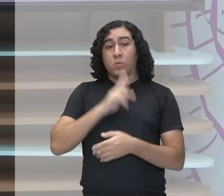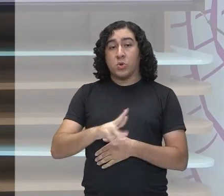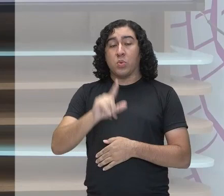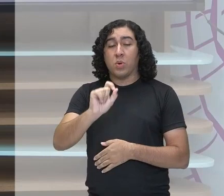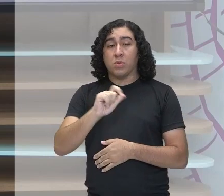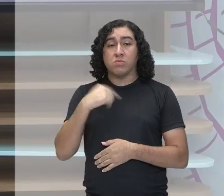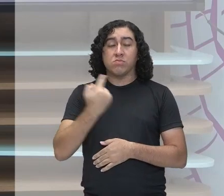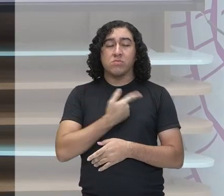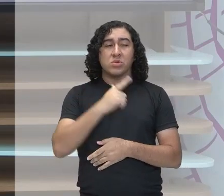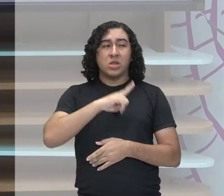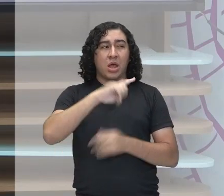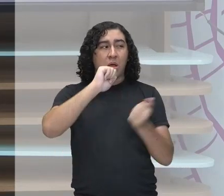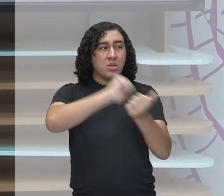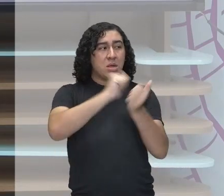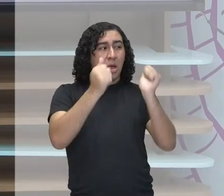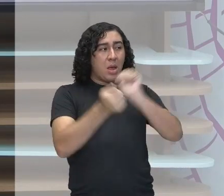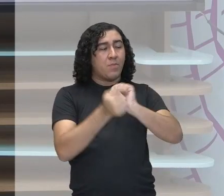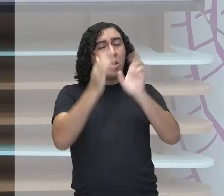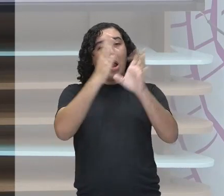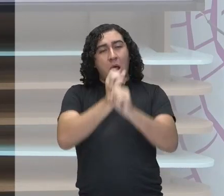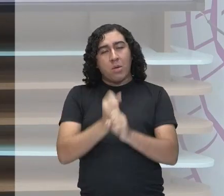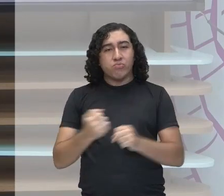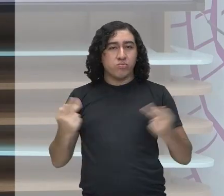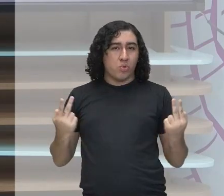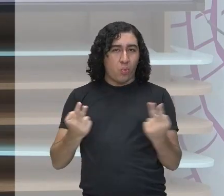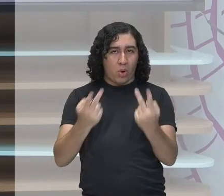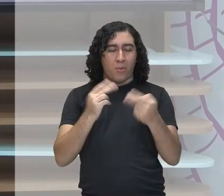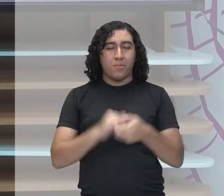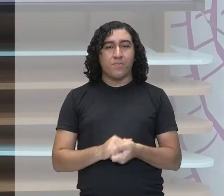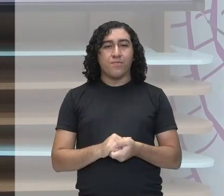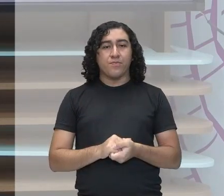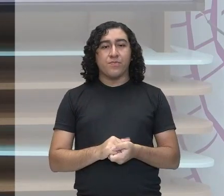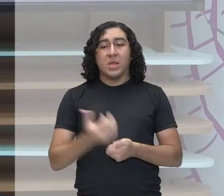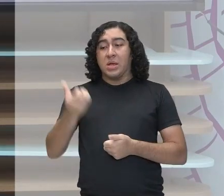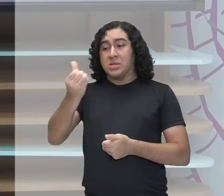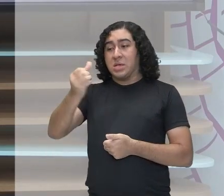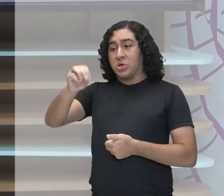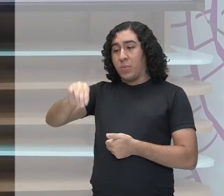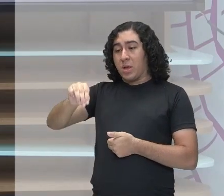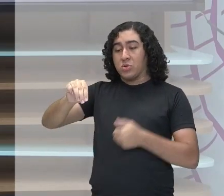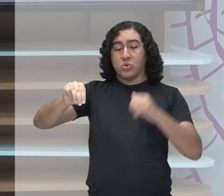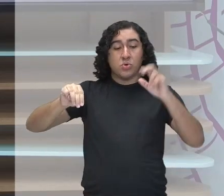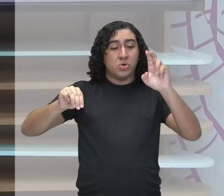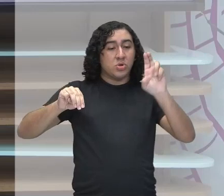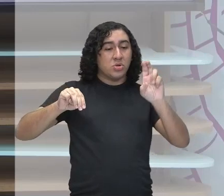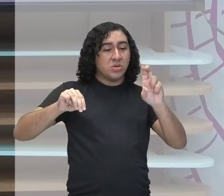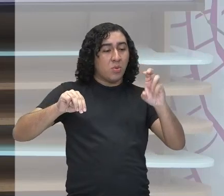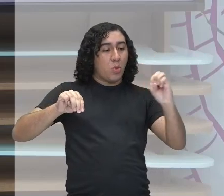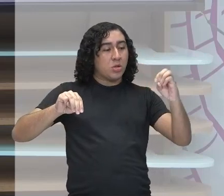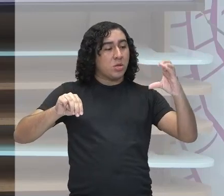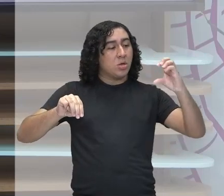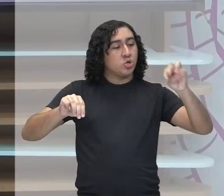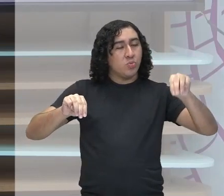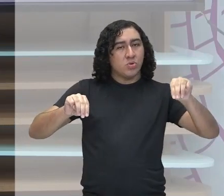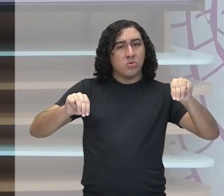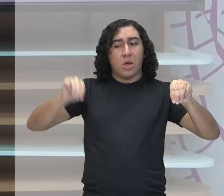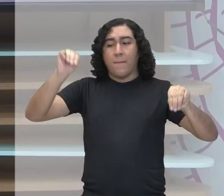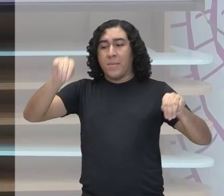Nós temos que trabalhar com as mesmas medidas. Ou eu deixo tudo em centímetros, ou deixo tudo em metros, né?